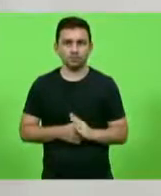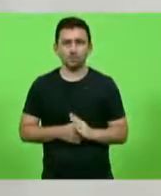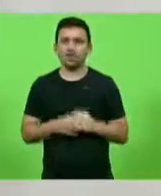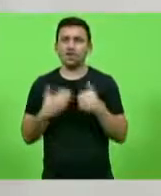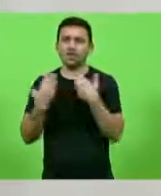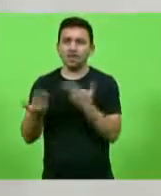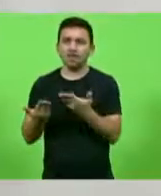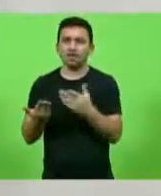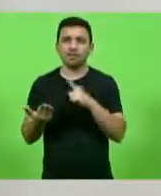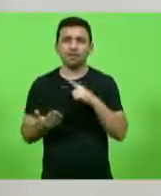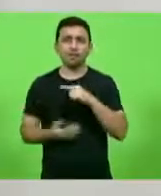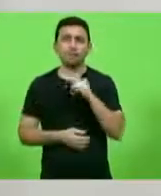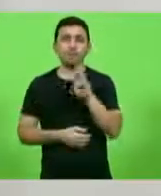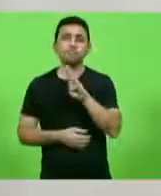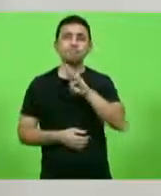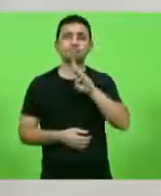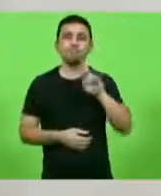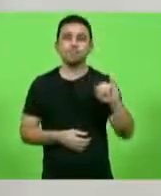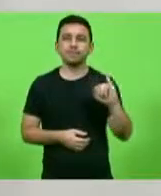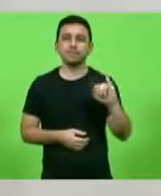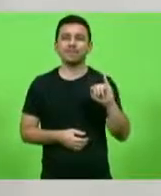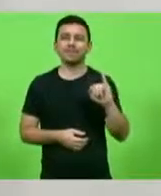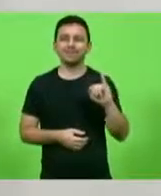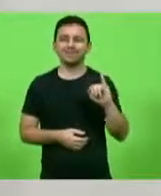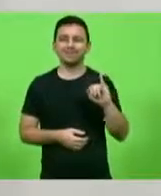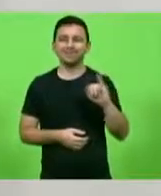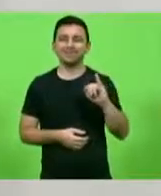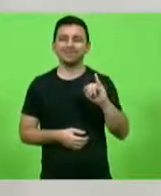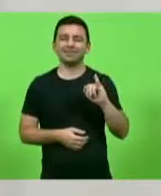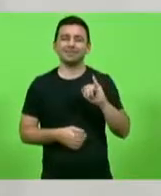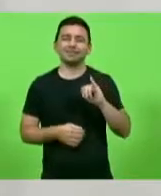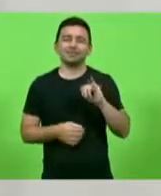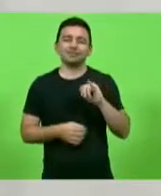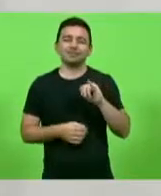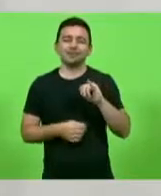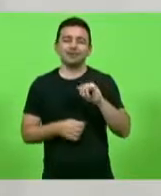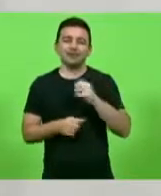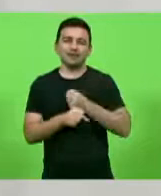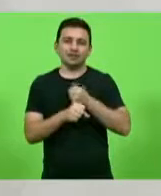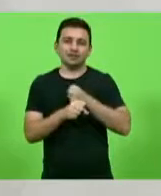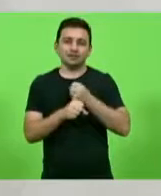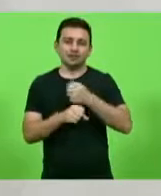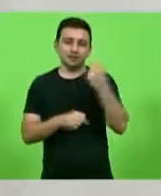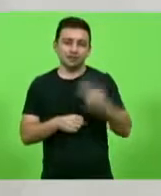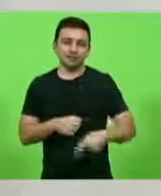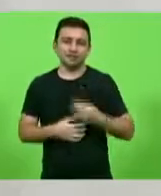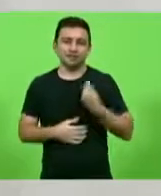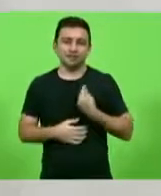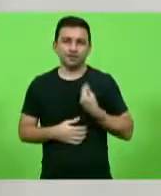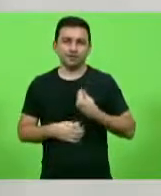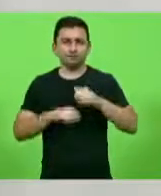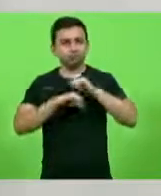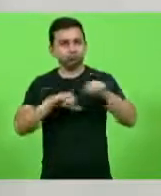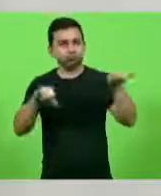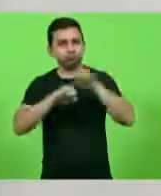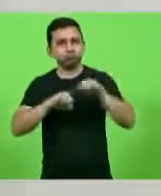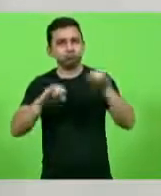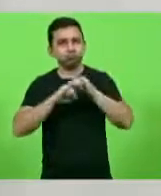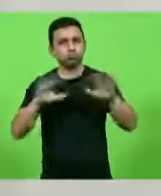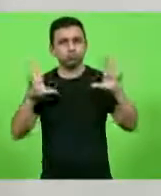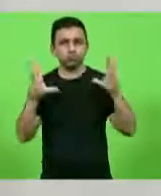bicentenário, para que seus feitos em prol da ciência de Santa Catarina sejam amplamente conhecidos.